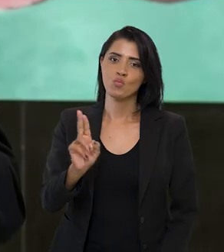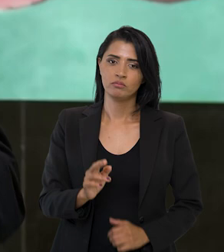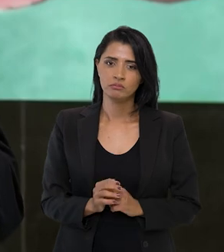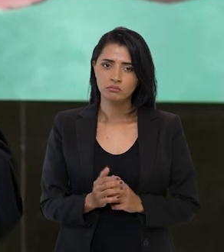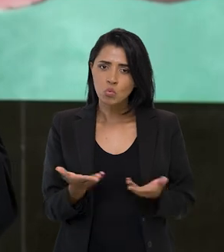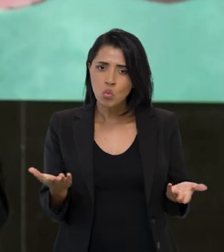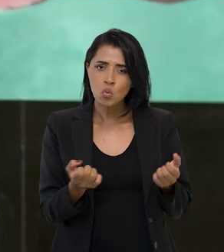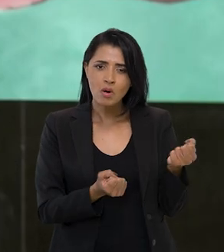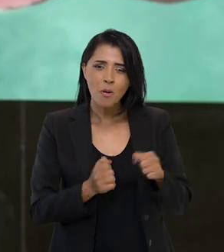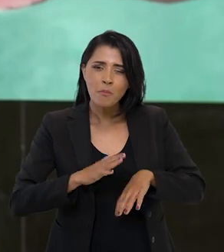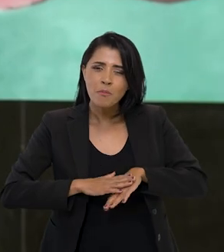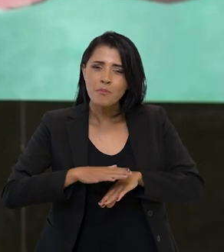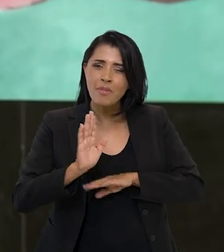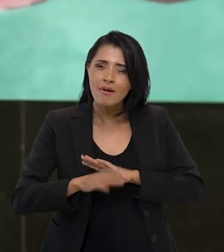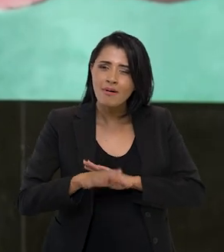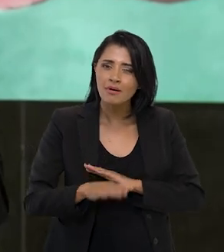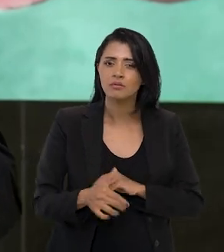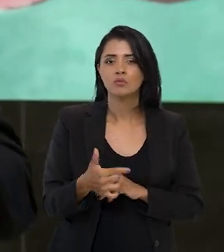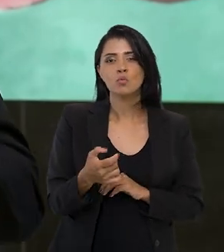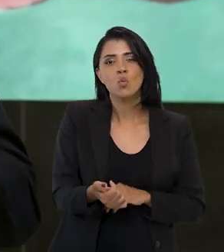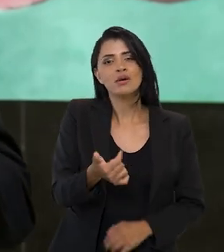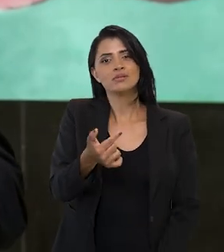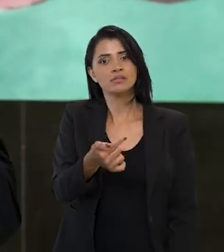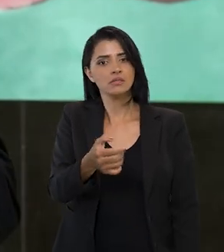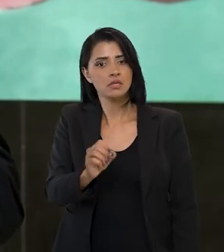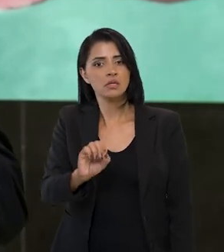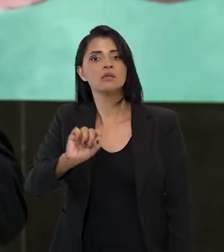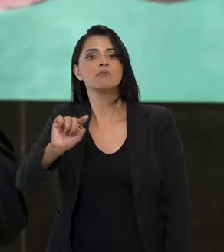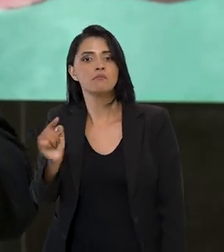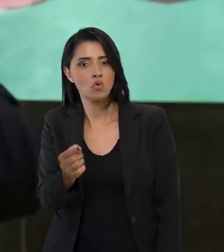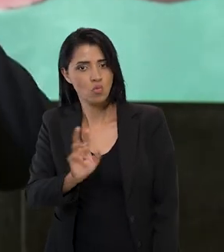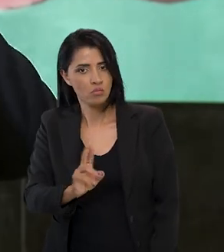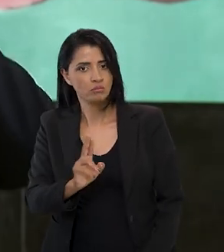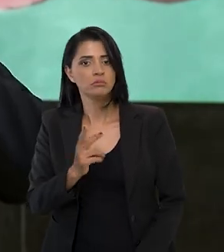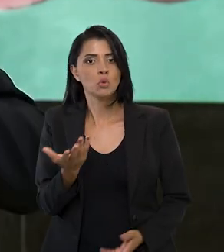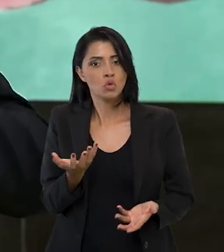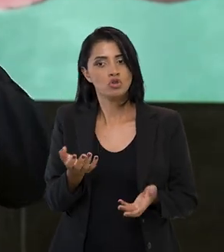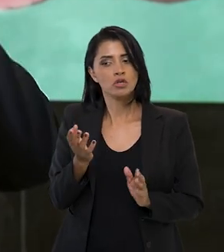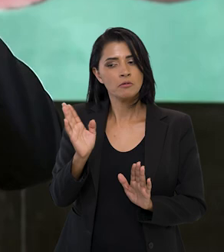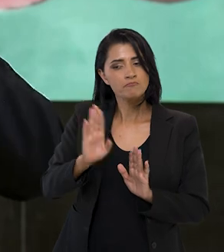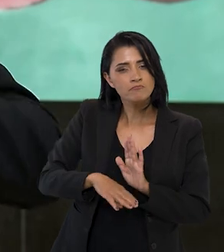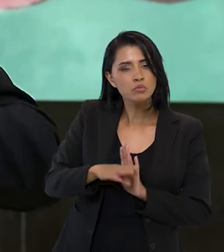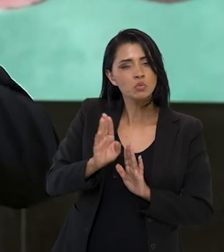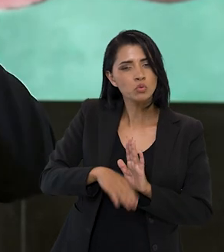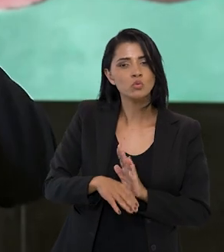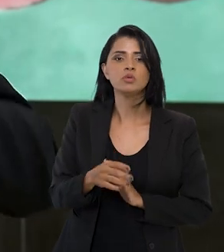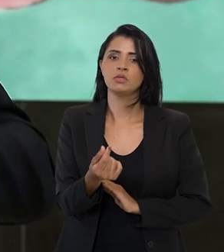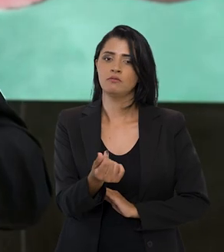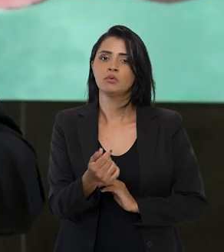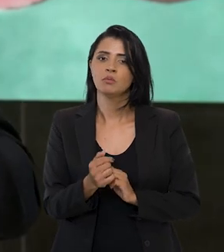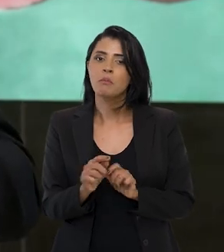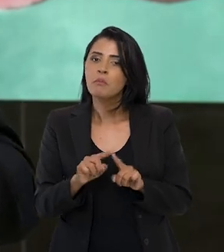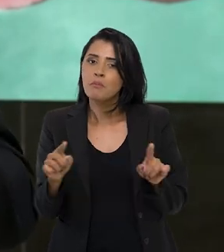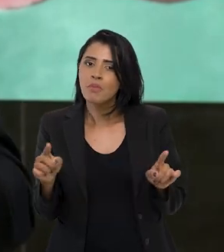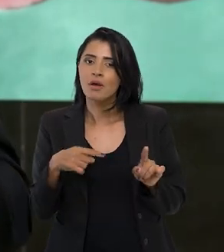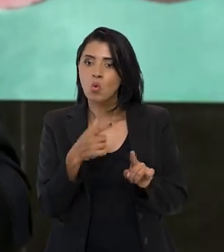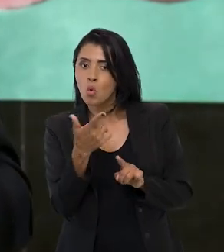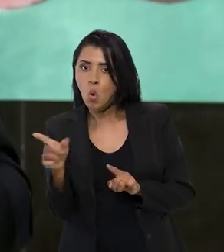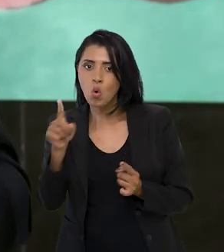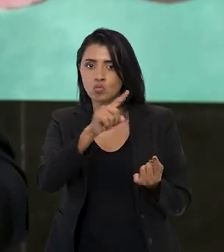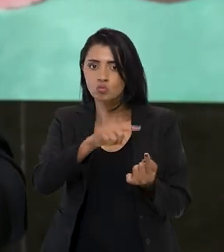Hoje o carro mais barato é quase 70 mil reais. Então nós queremos reduzir esse valor.